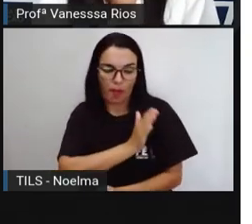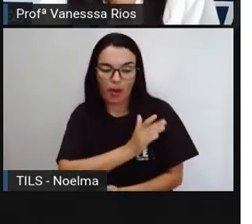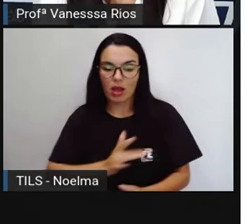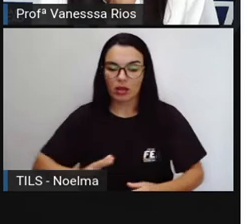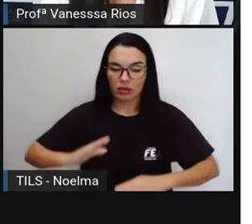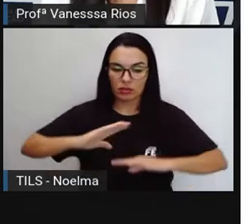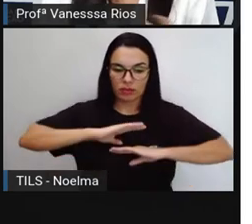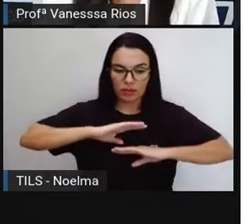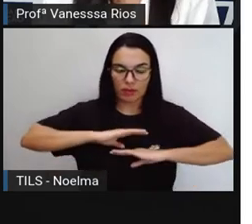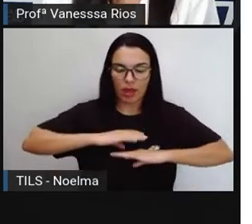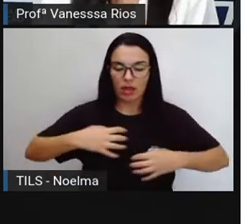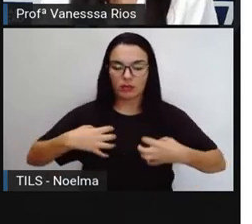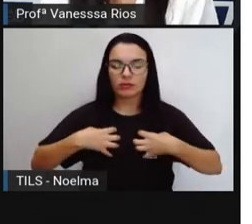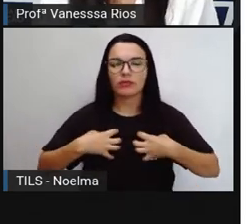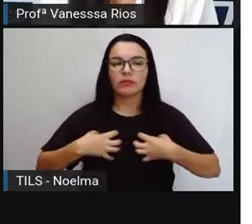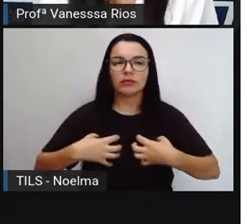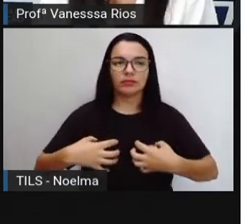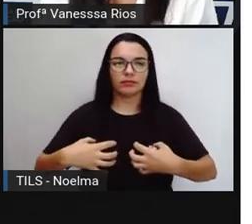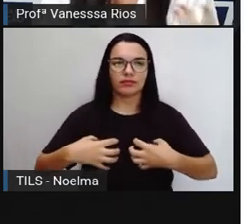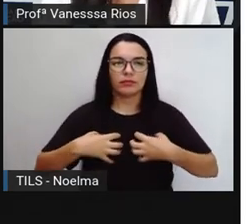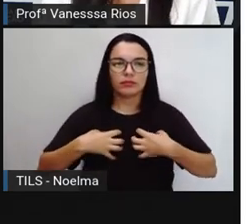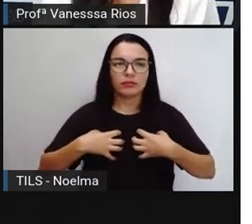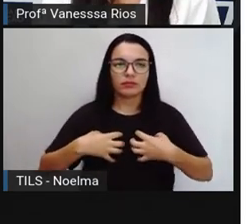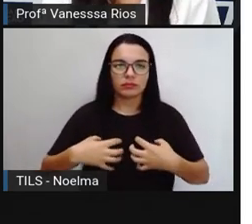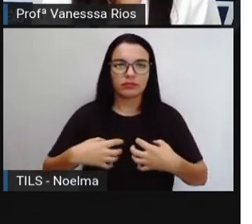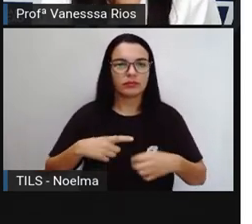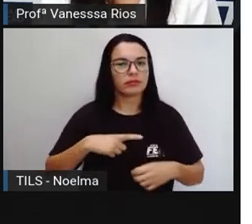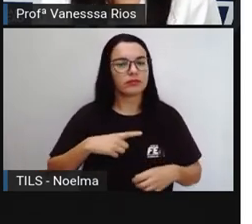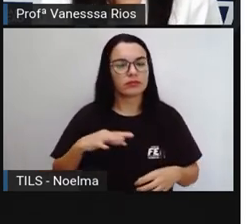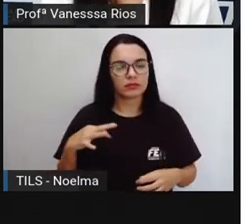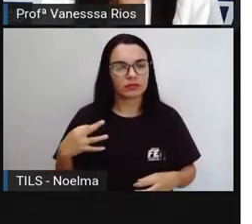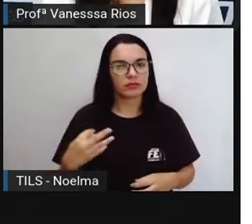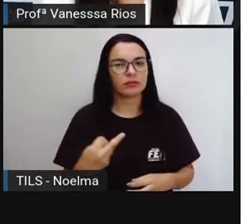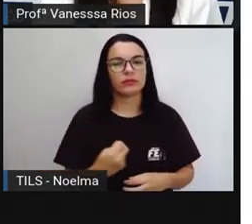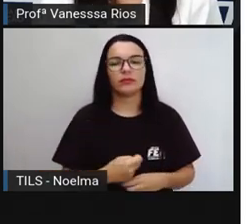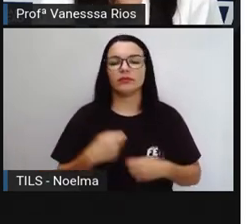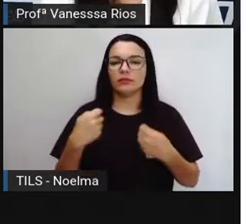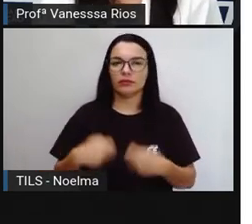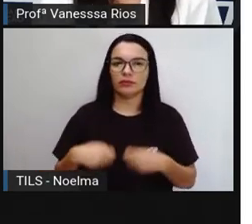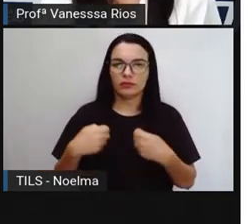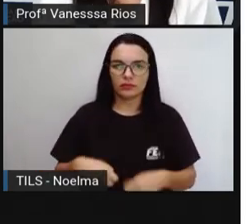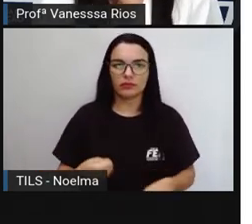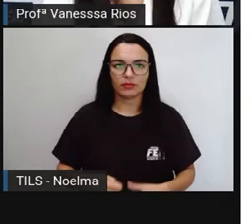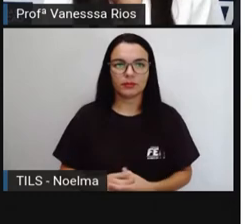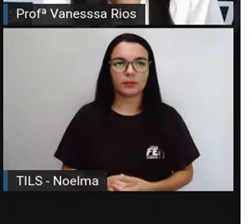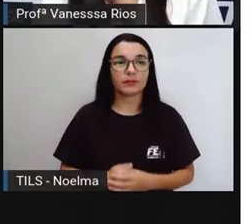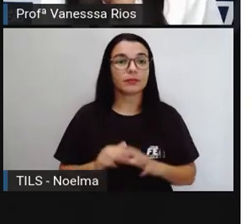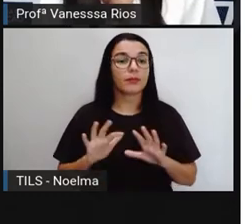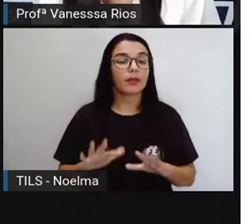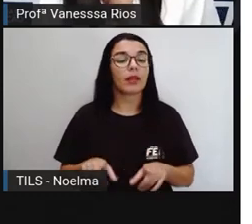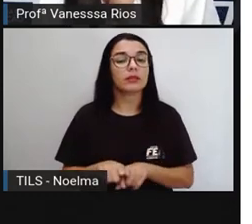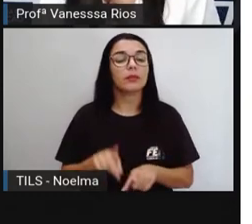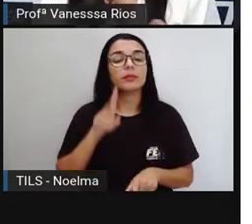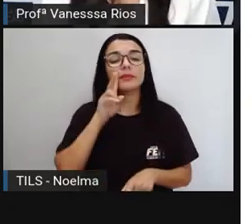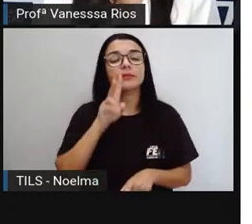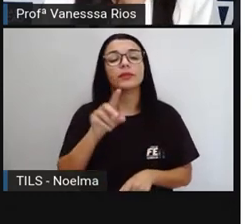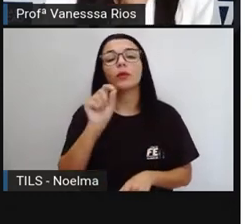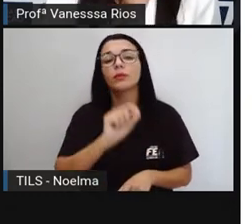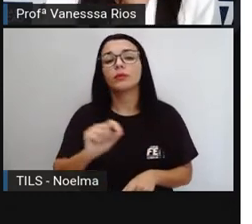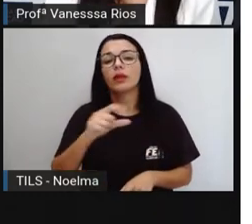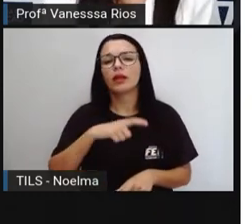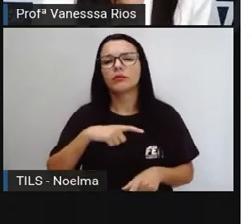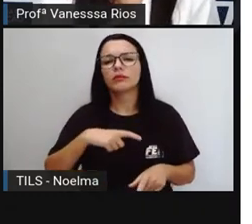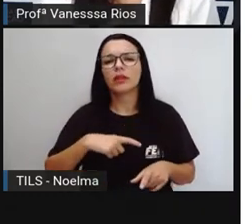funcione, com todas as suas, atendendo a todas as suas necessidades. E aí a gente viu várias